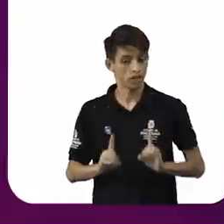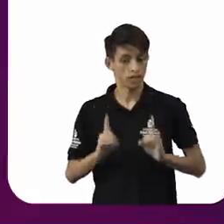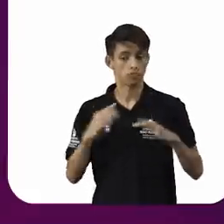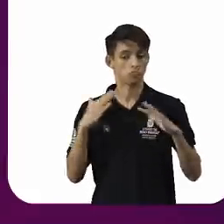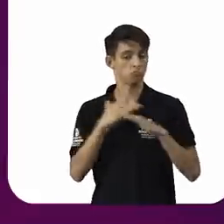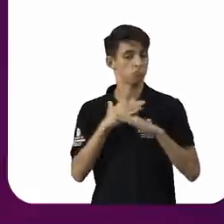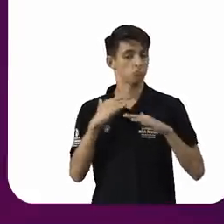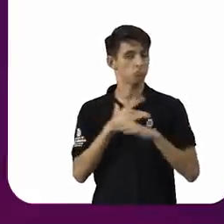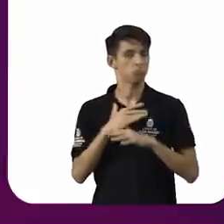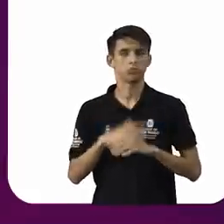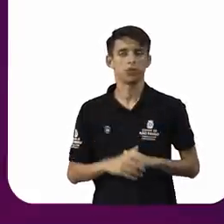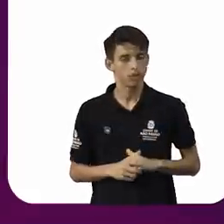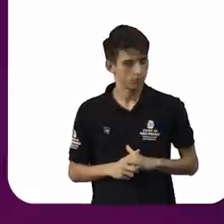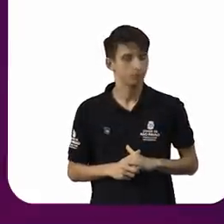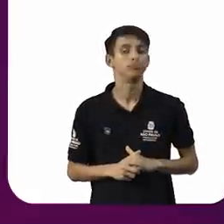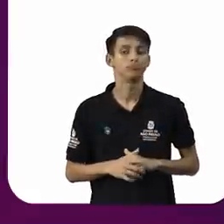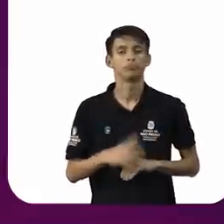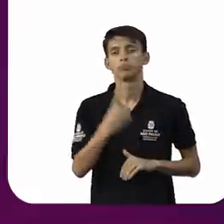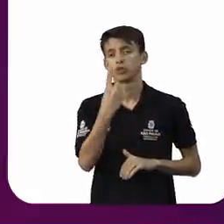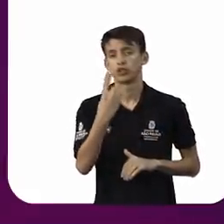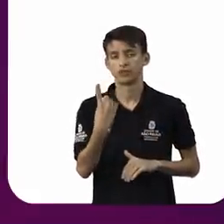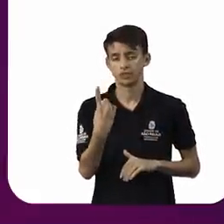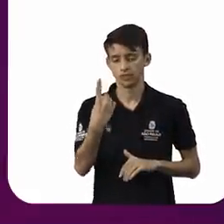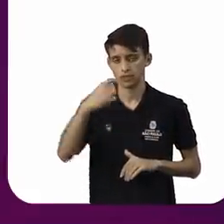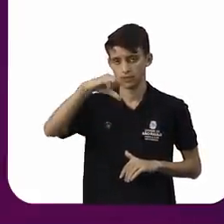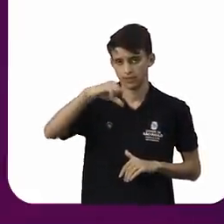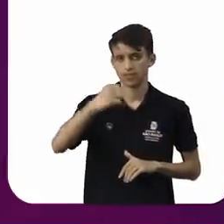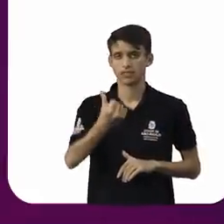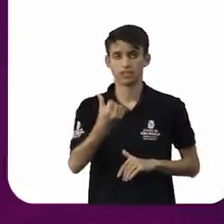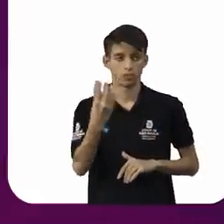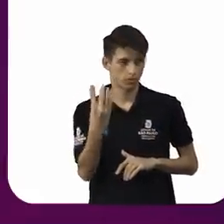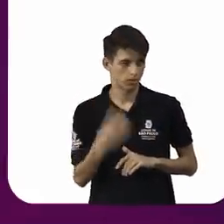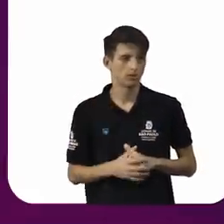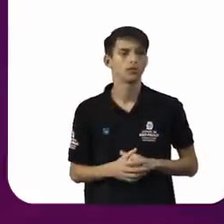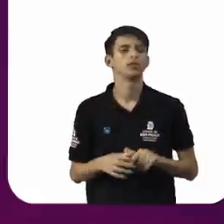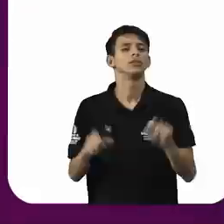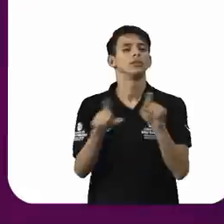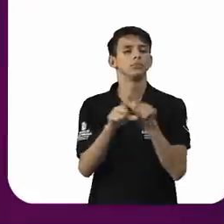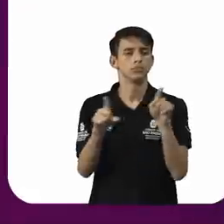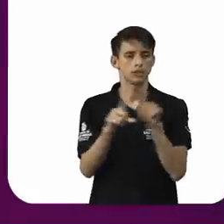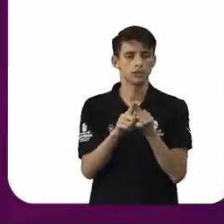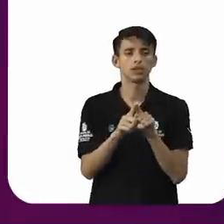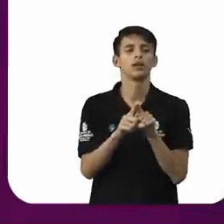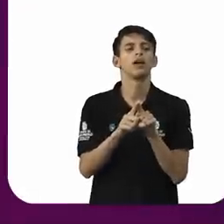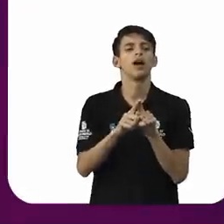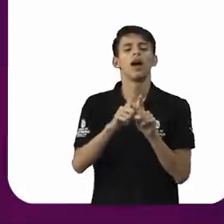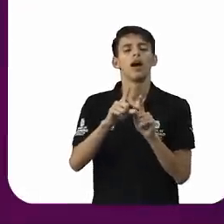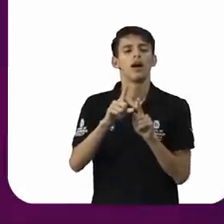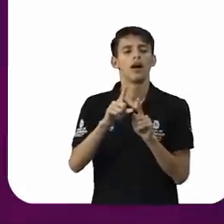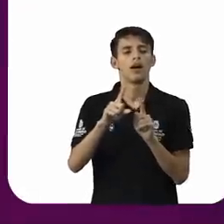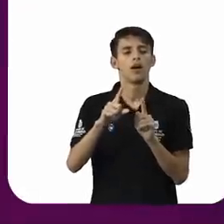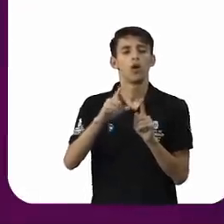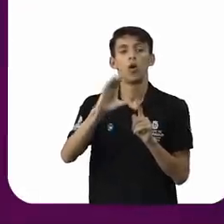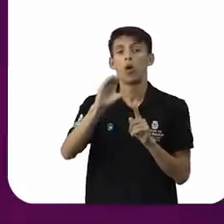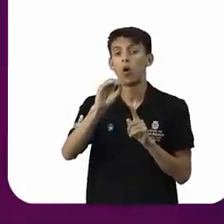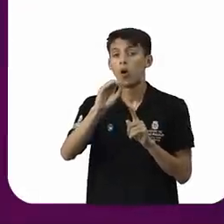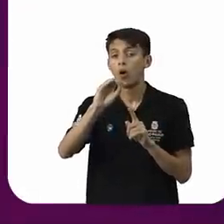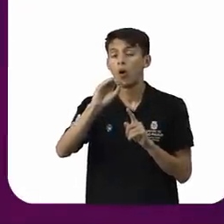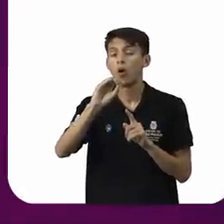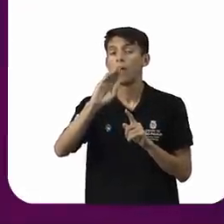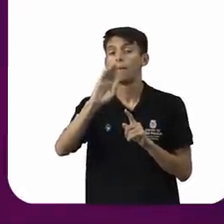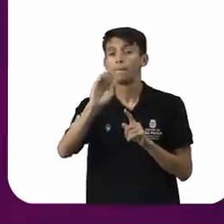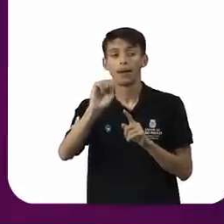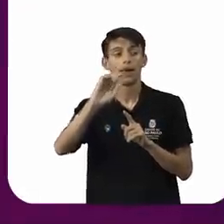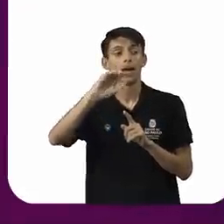63, 64, as ações afirmativas em 65, o Obama foi